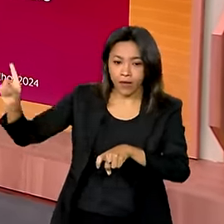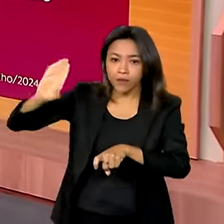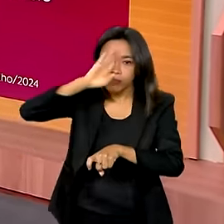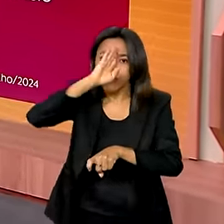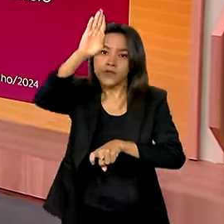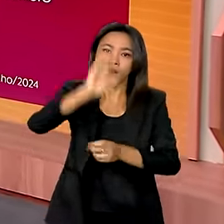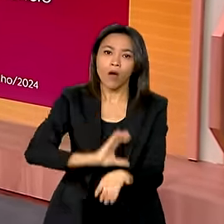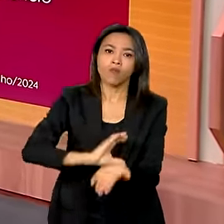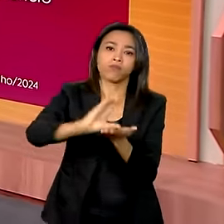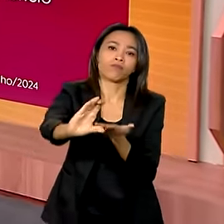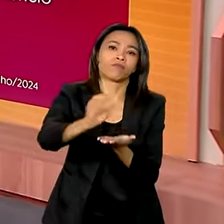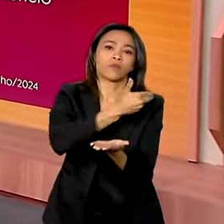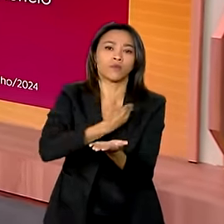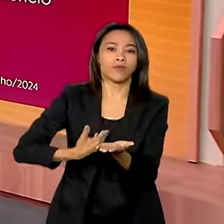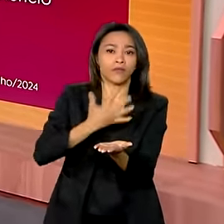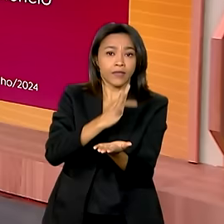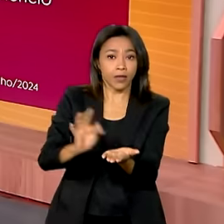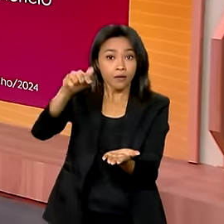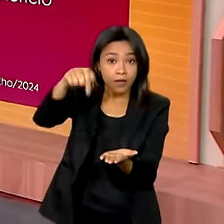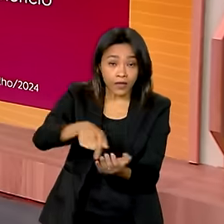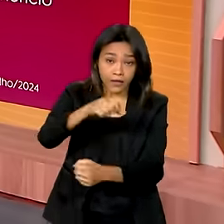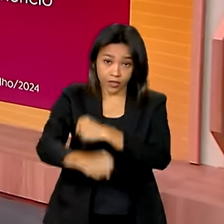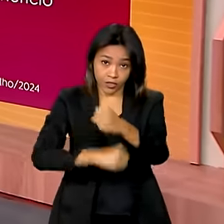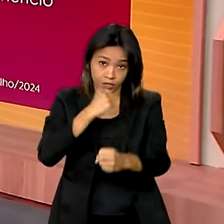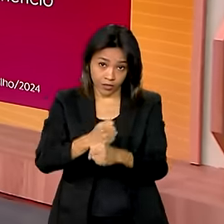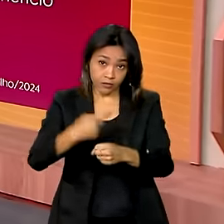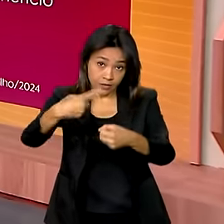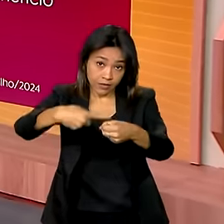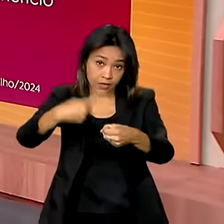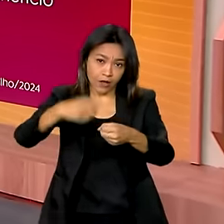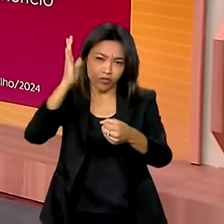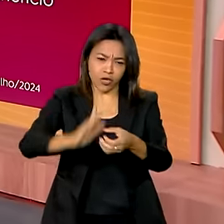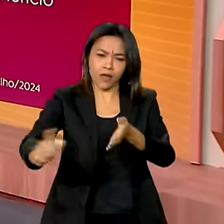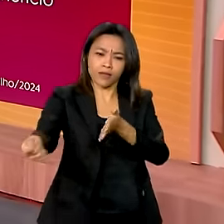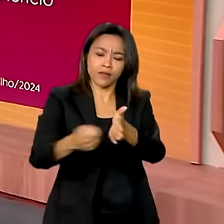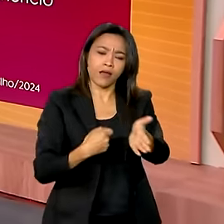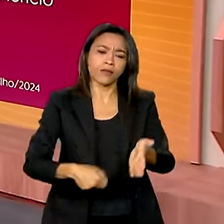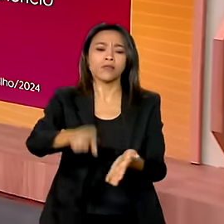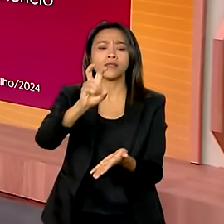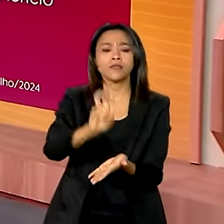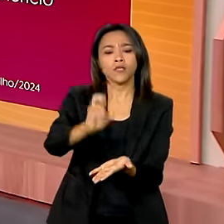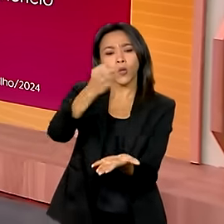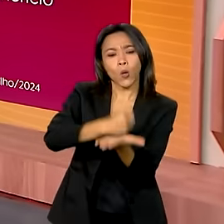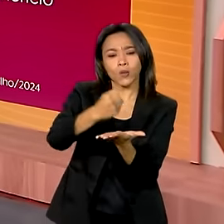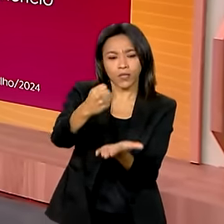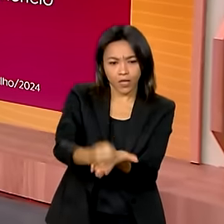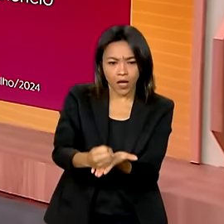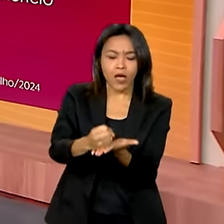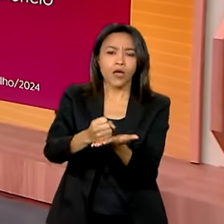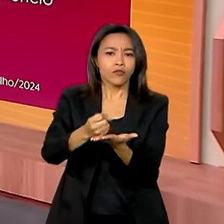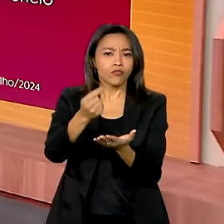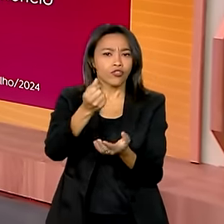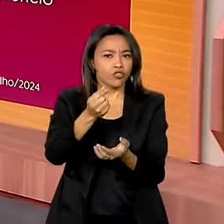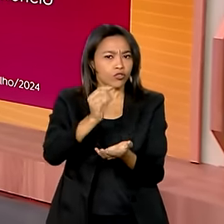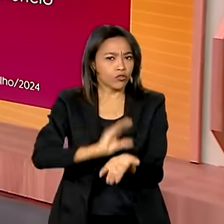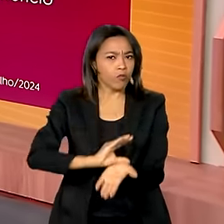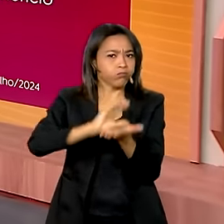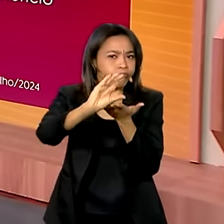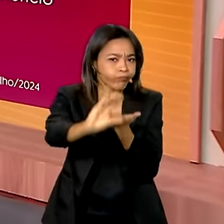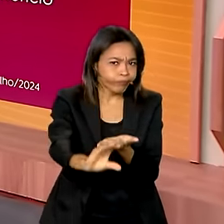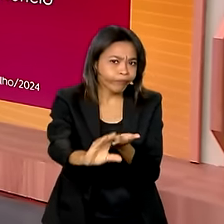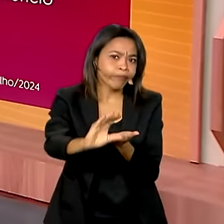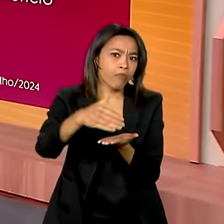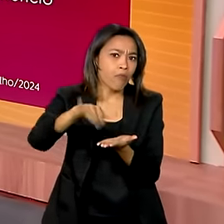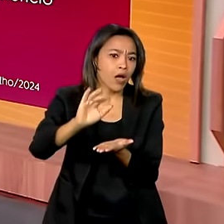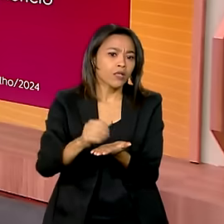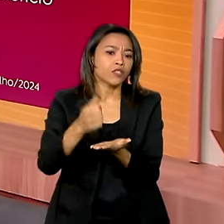federais em Vassouras. Este ano, já foram assinados cinco contratos de financiamento da produção, com a liberação